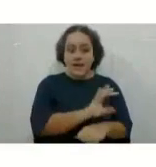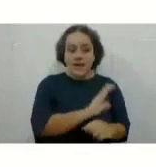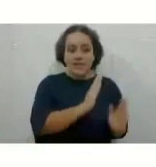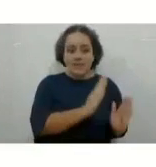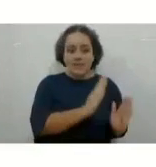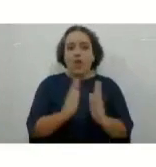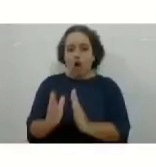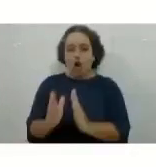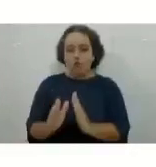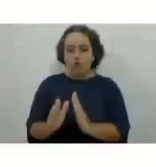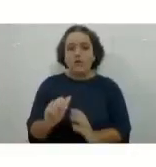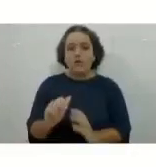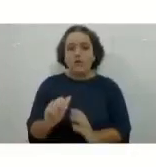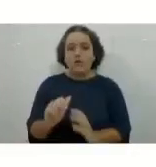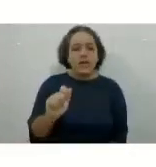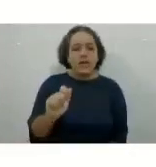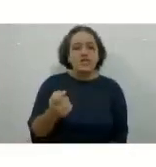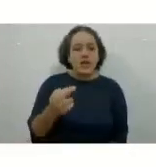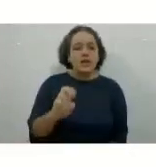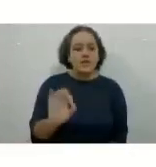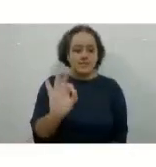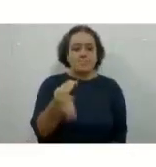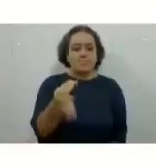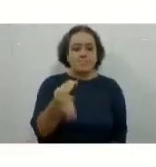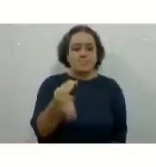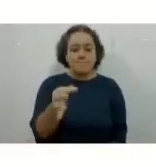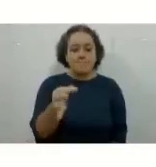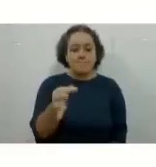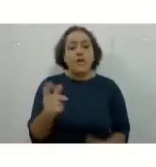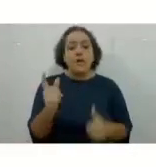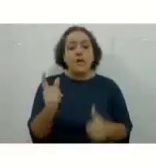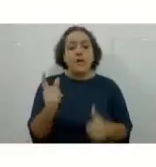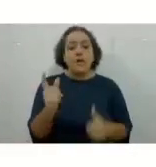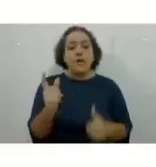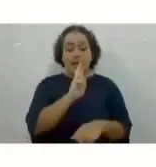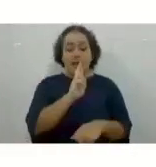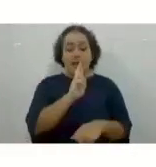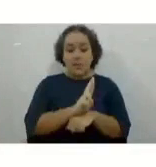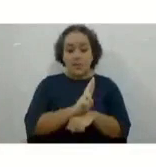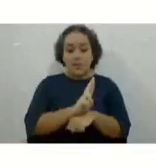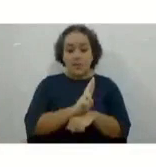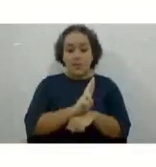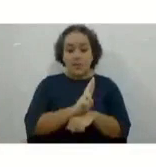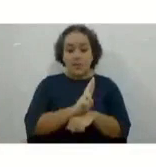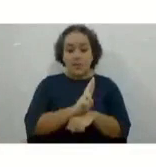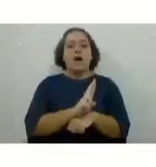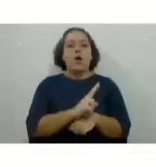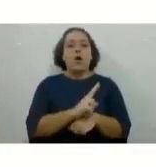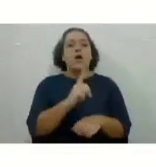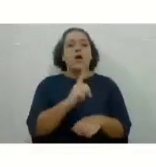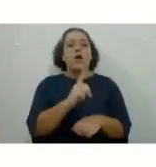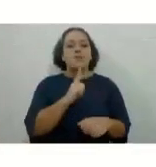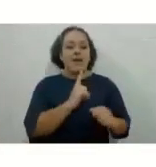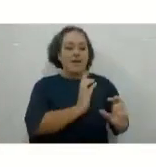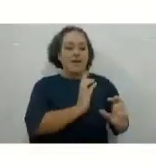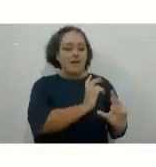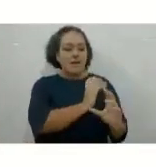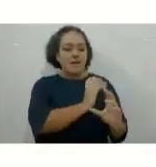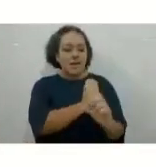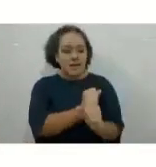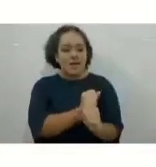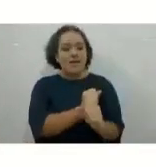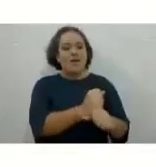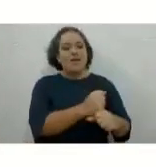tem um montante ali de atividades que você desenvolveu e vamos supor que você, que o professor atribuiu aquele